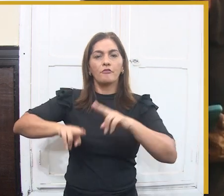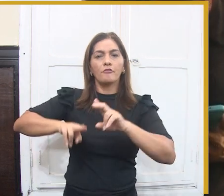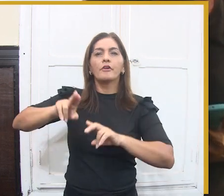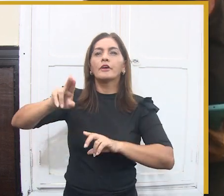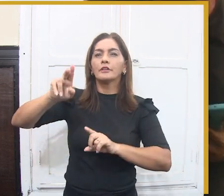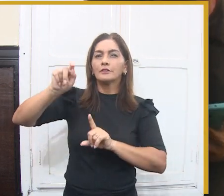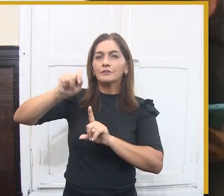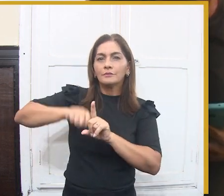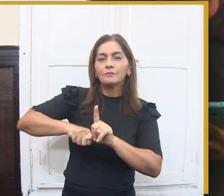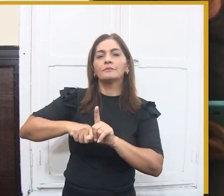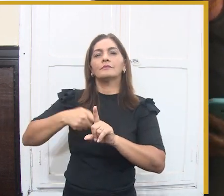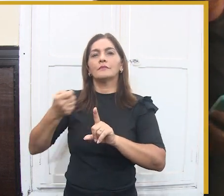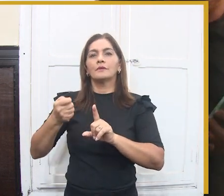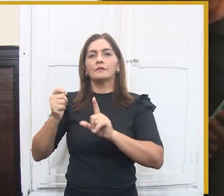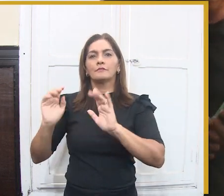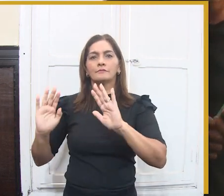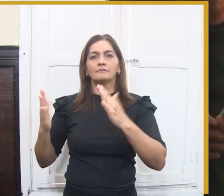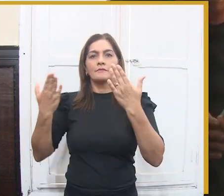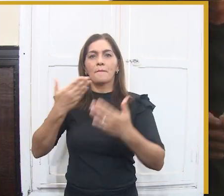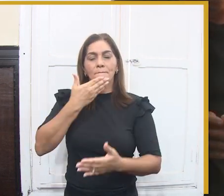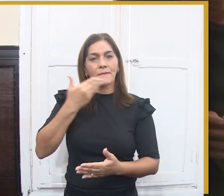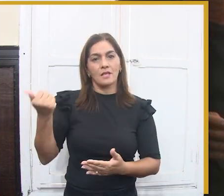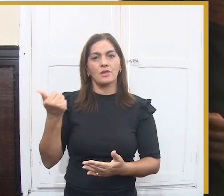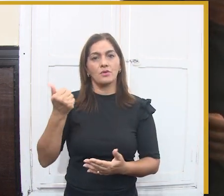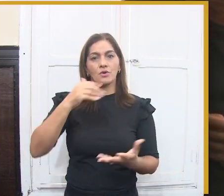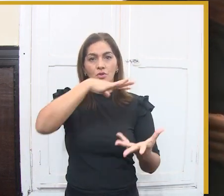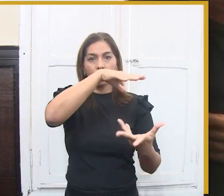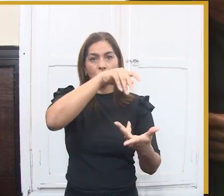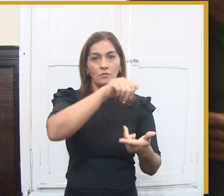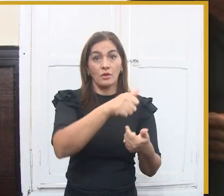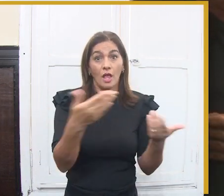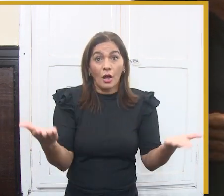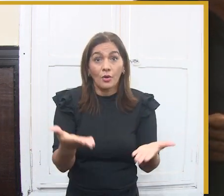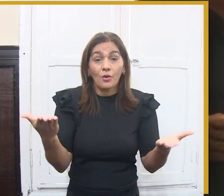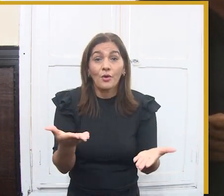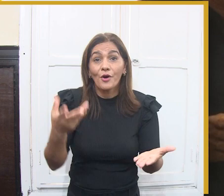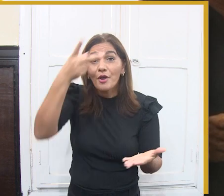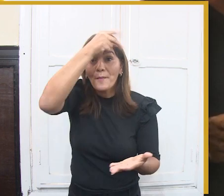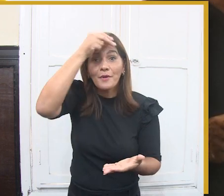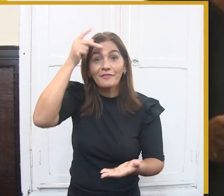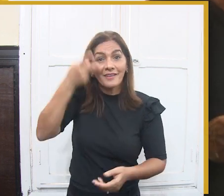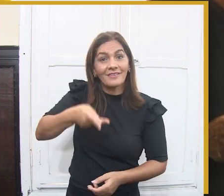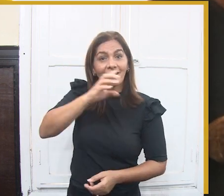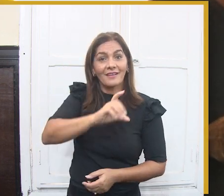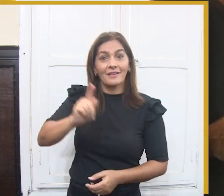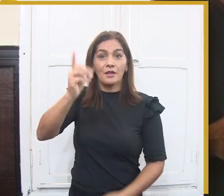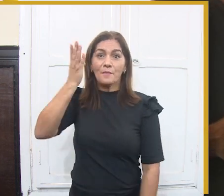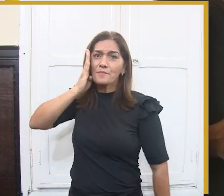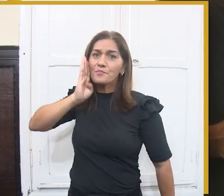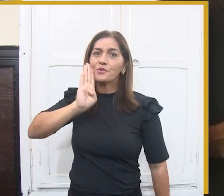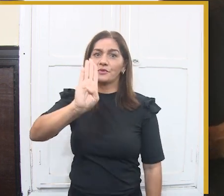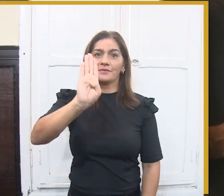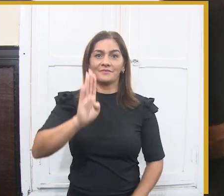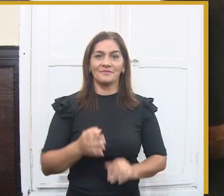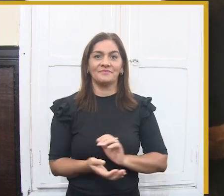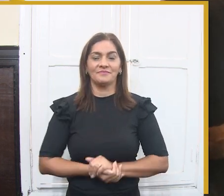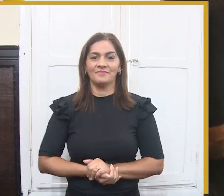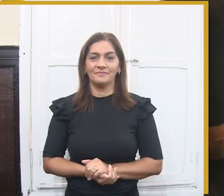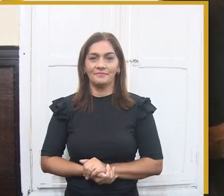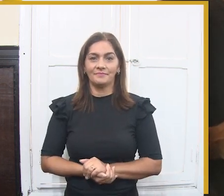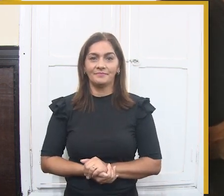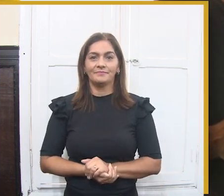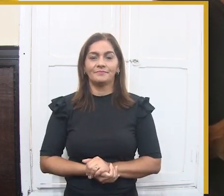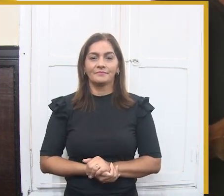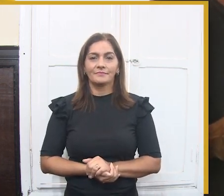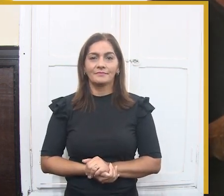Municipal de Campina Grande. Para o lançamento da licitação edital do